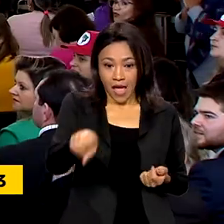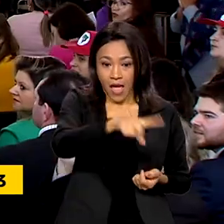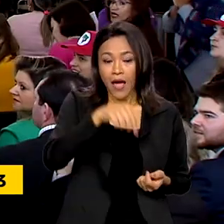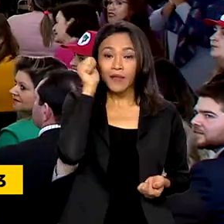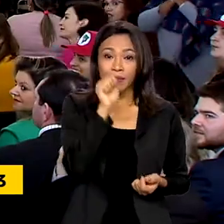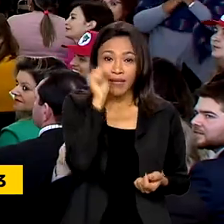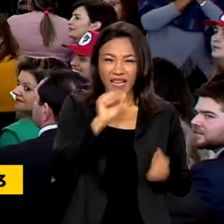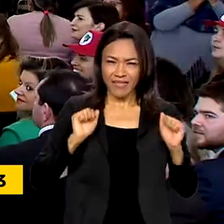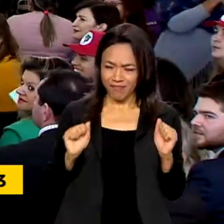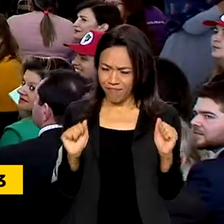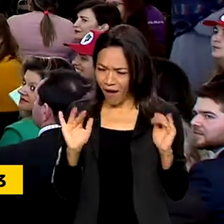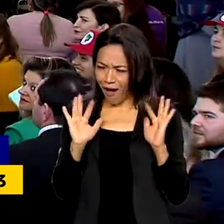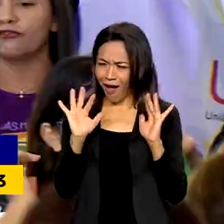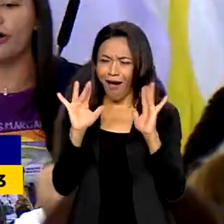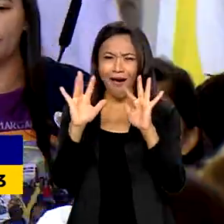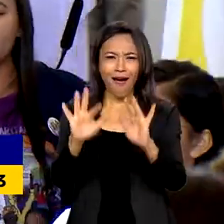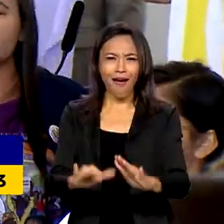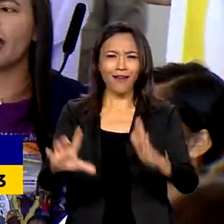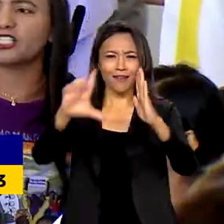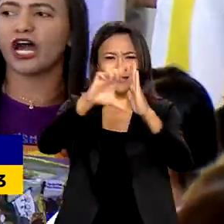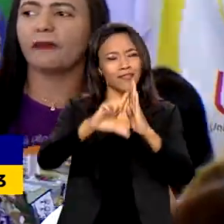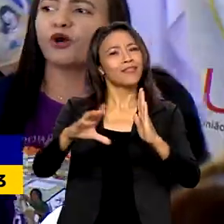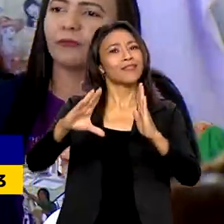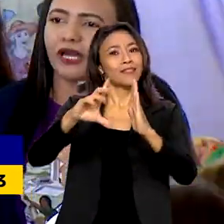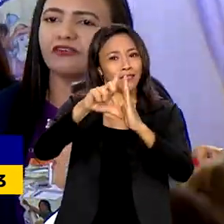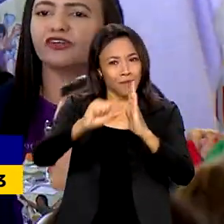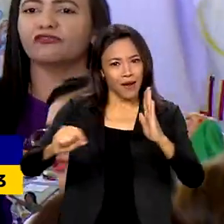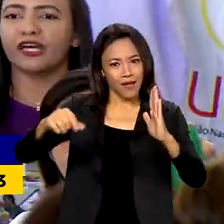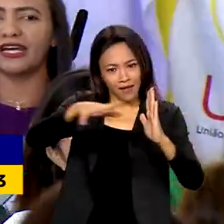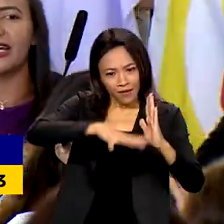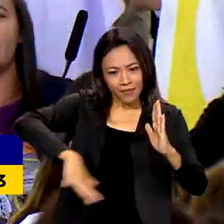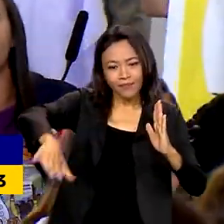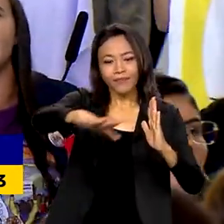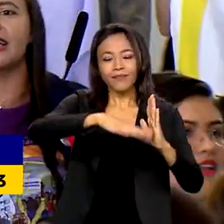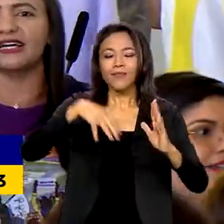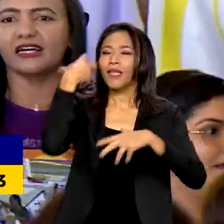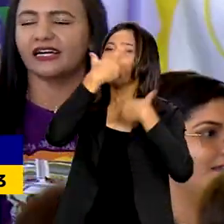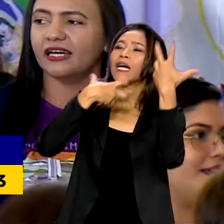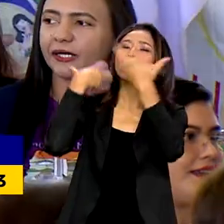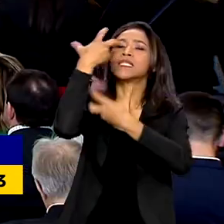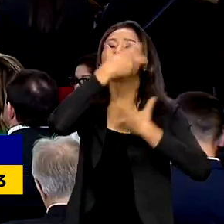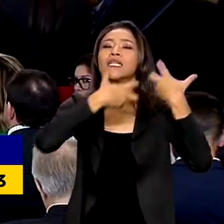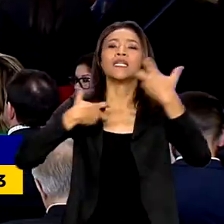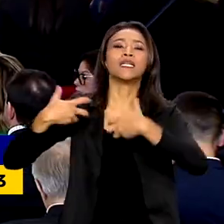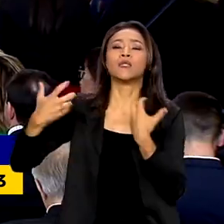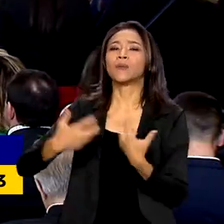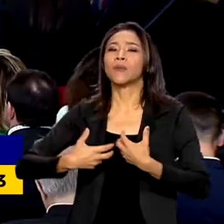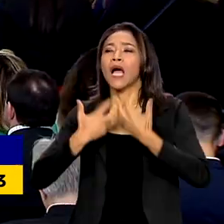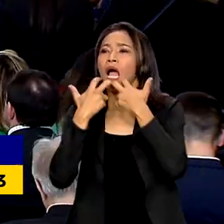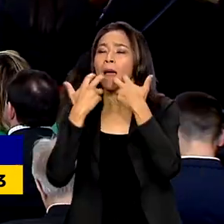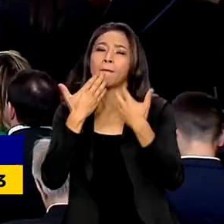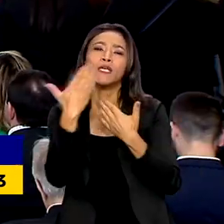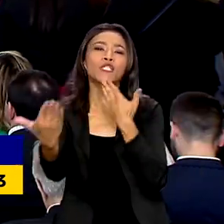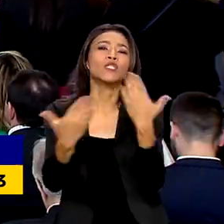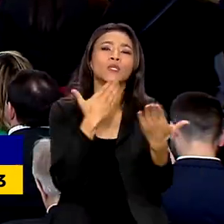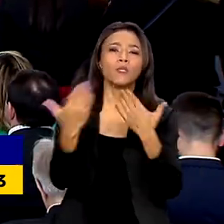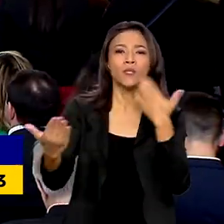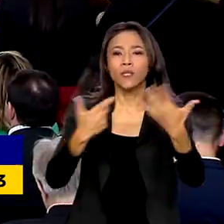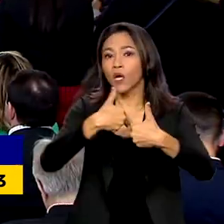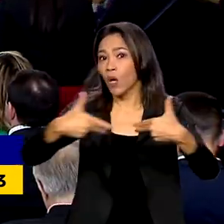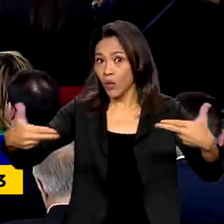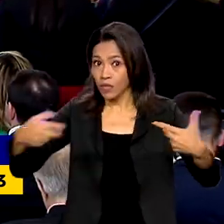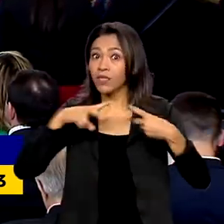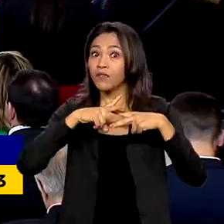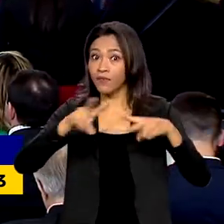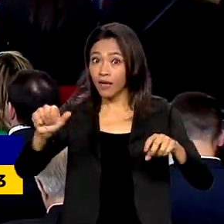Palácio do Planalto cantando e encantando, trazendo reivindicações que vão permear a edição deste ano da